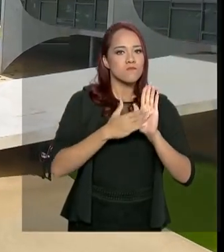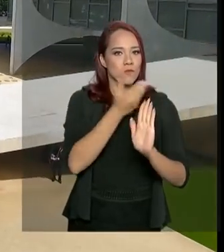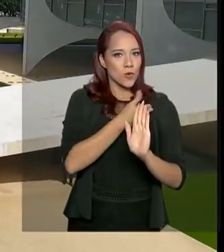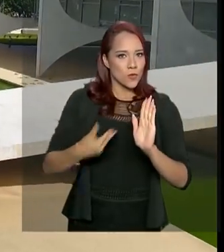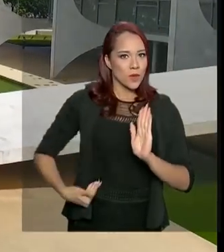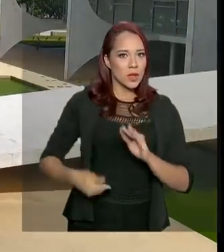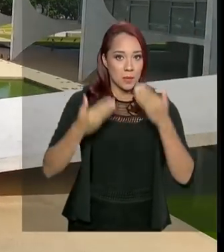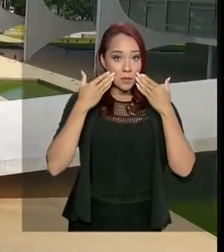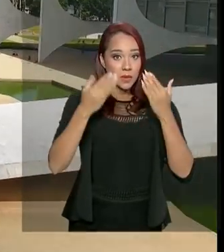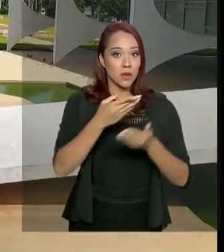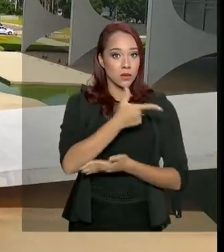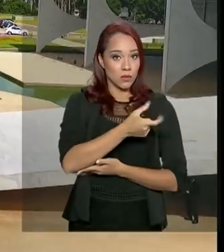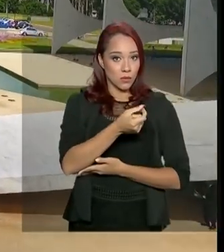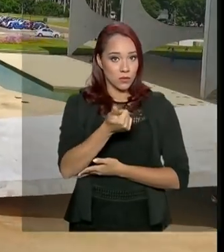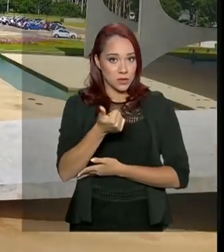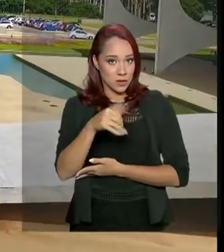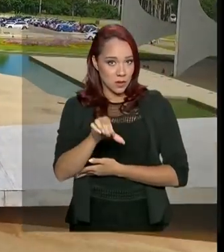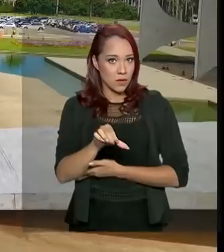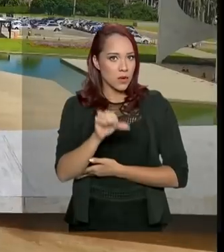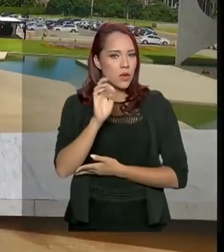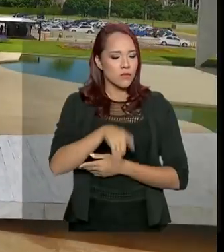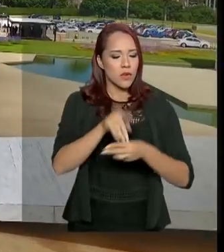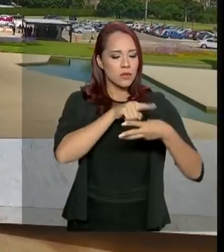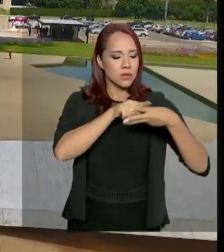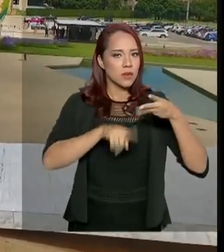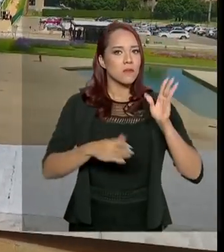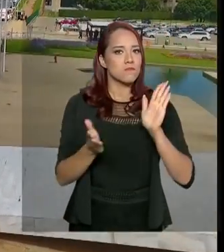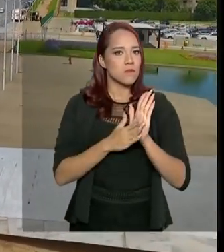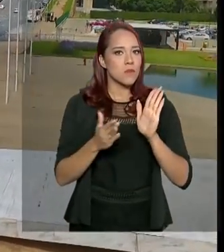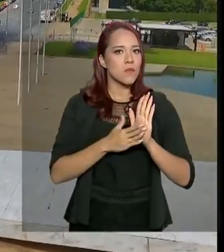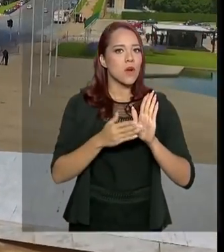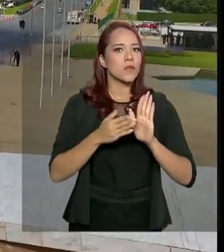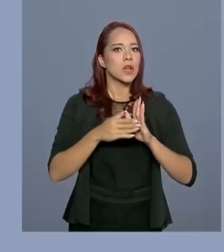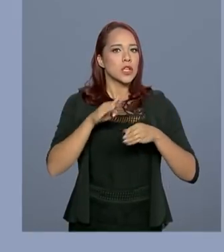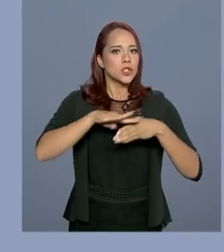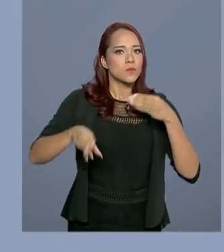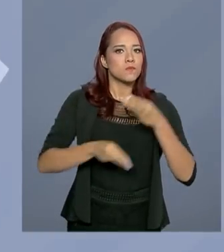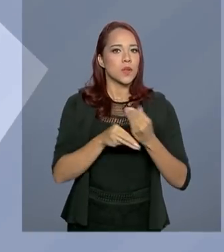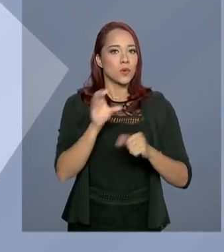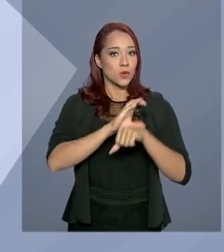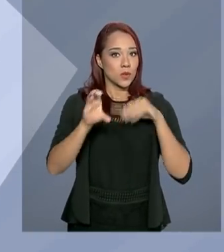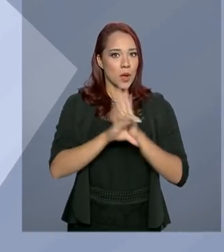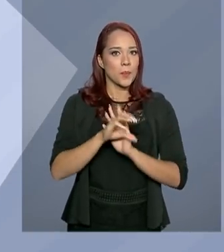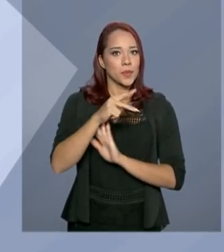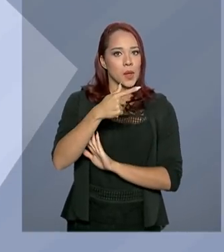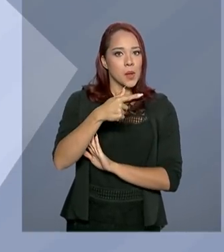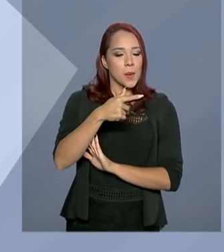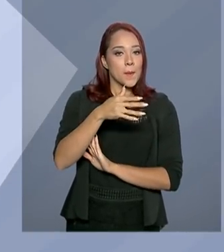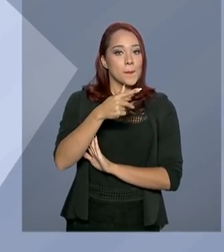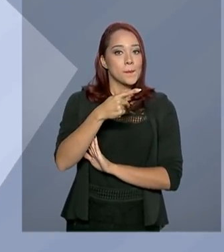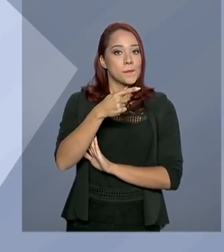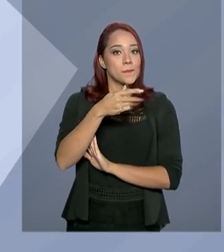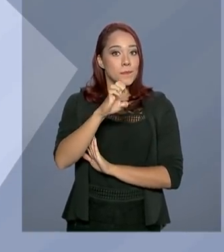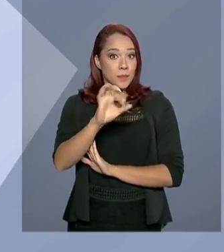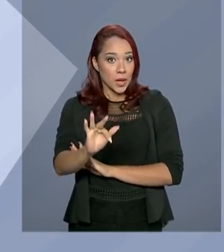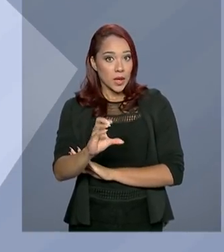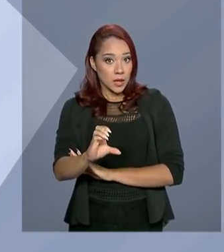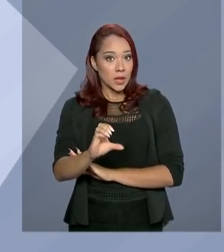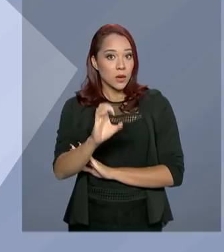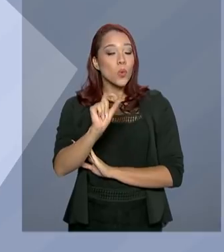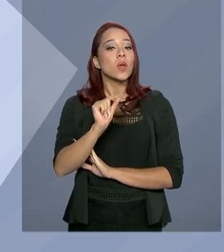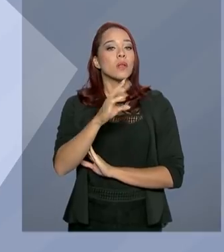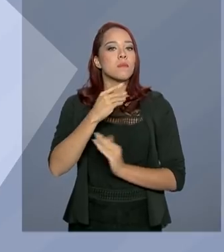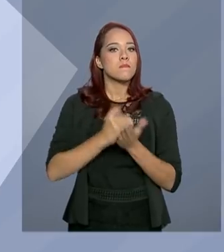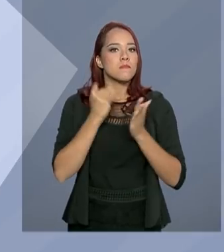apresentadas em 2019. Foram três propostas de emenda à Constituição. A PEC do Pacto Federativo, que destina mais